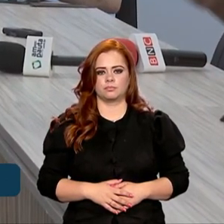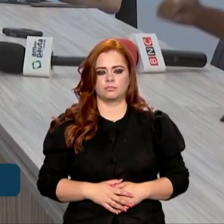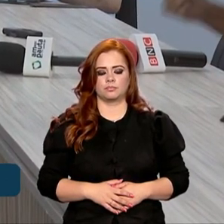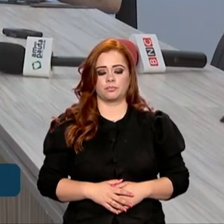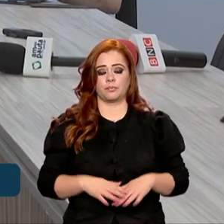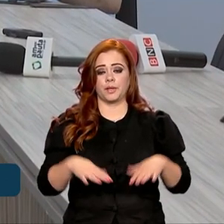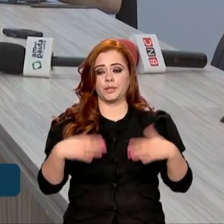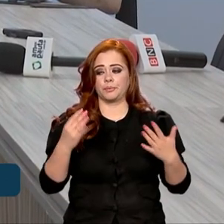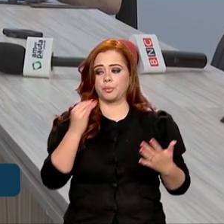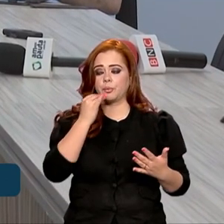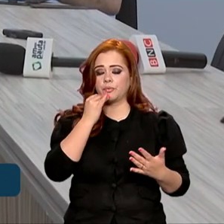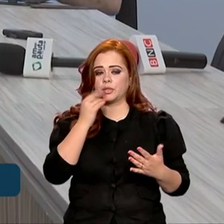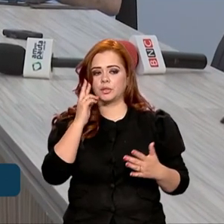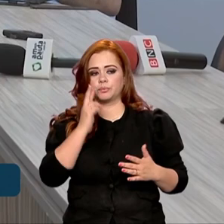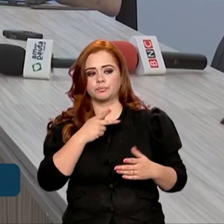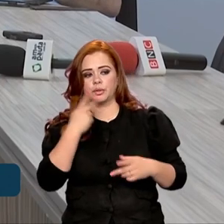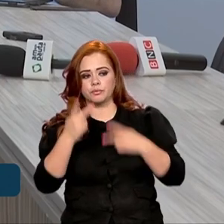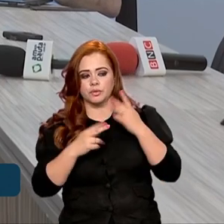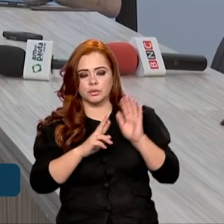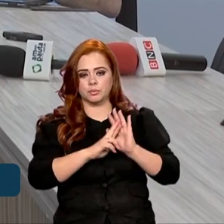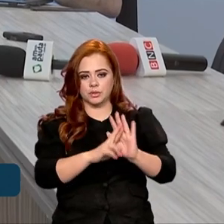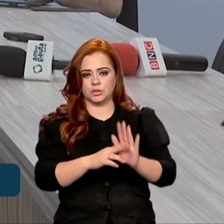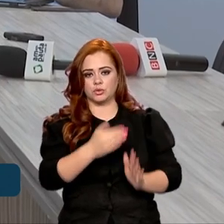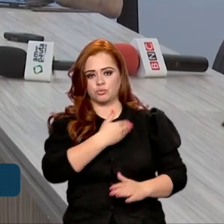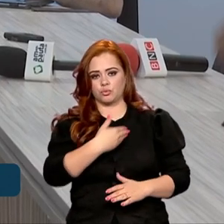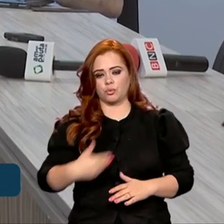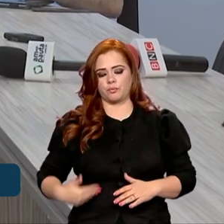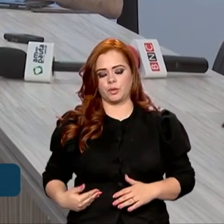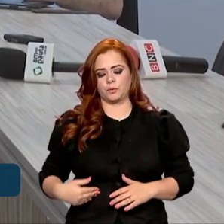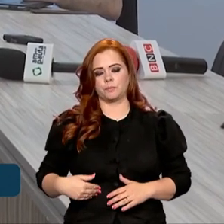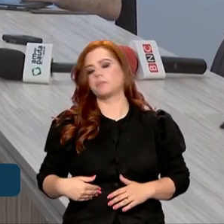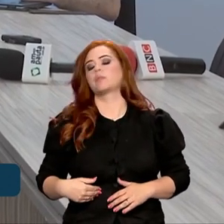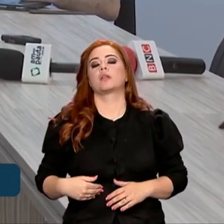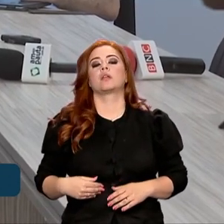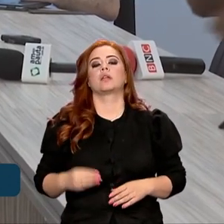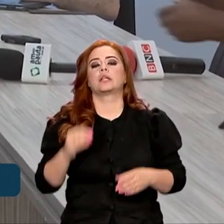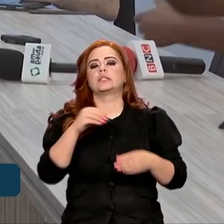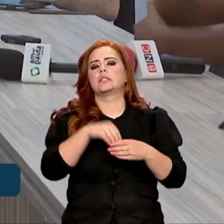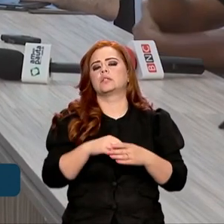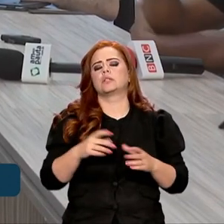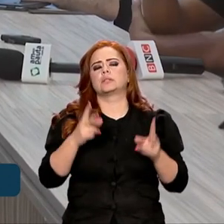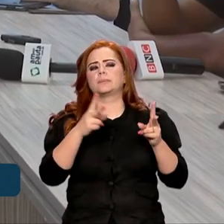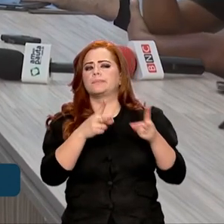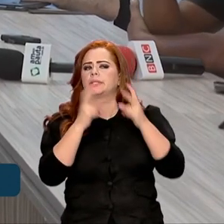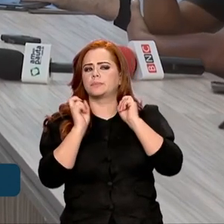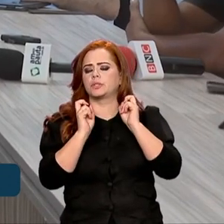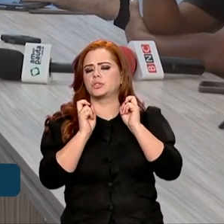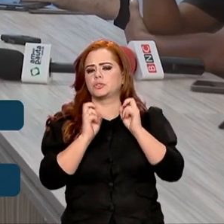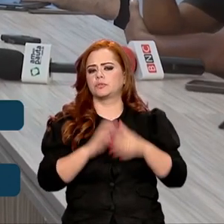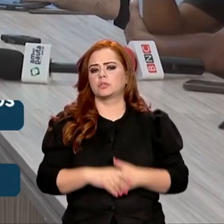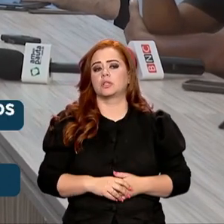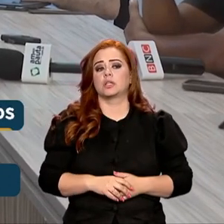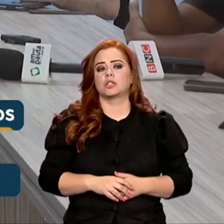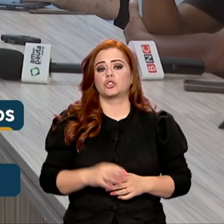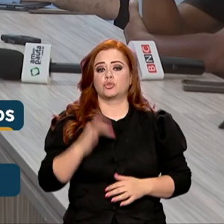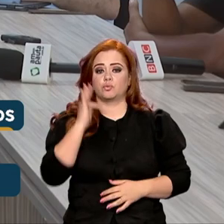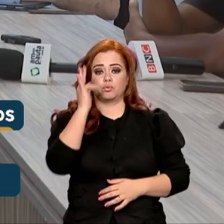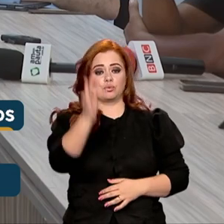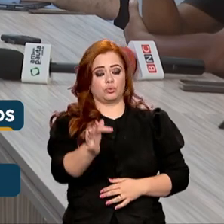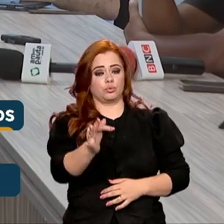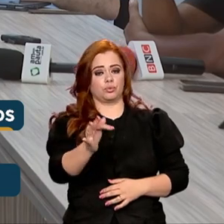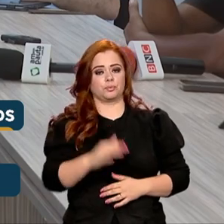Aproveitando a fala do representante do governo aqui, dentro dessa perspectiva de futuro,